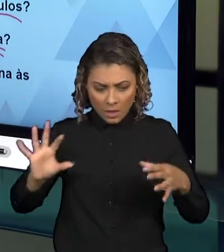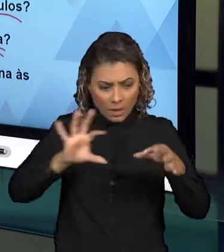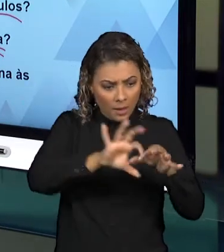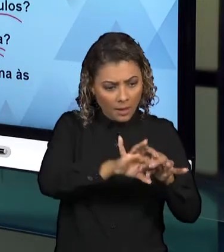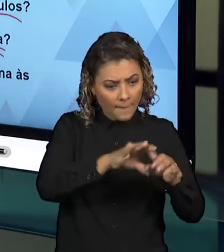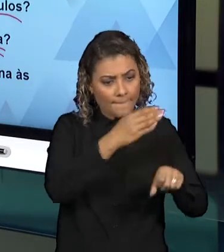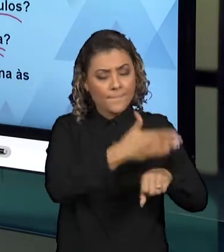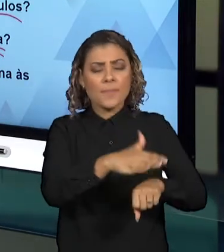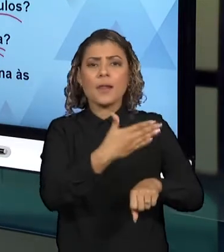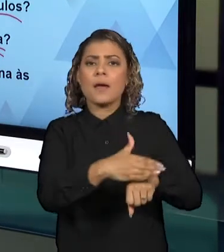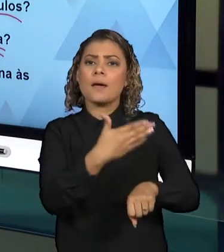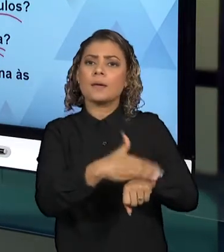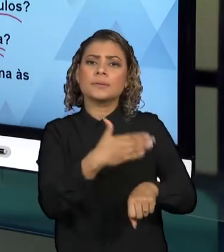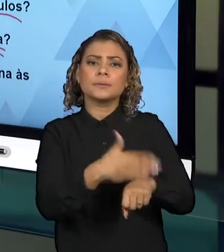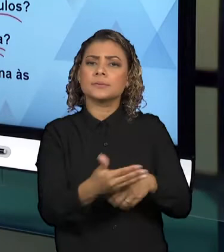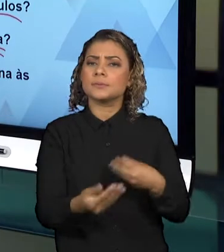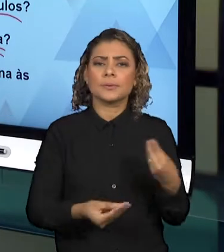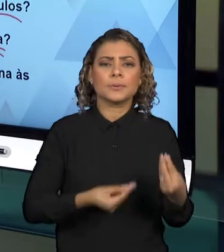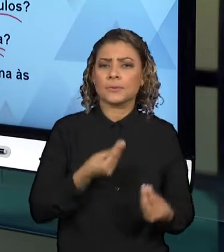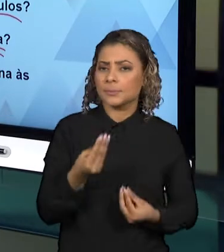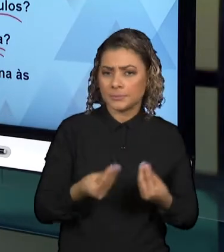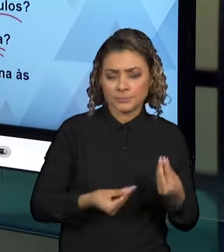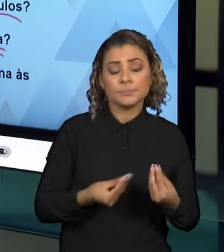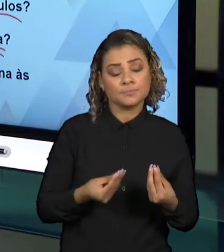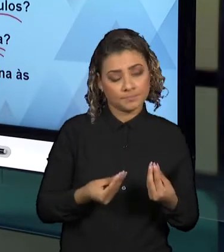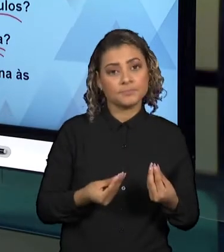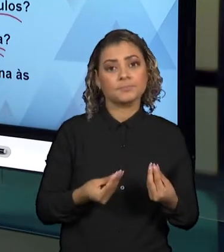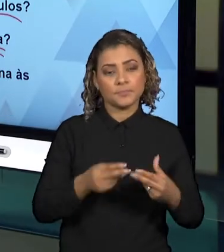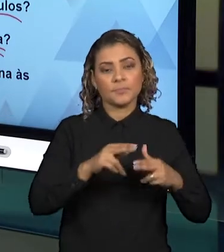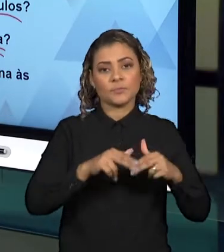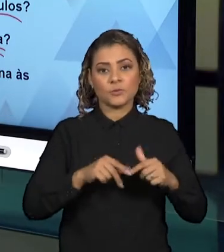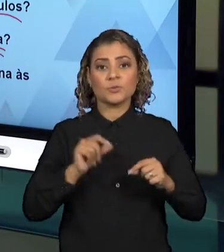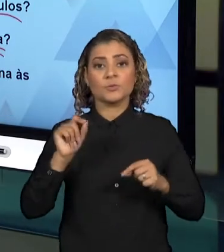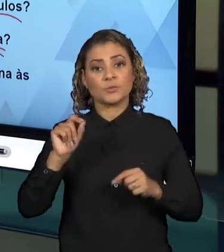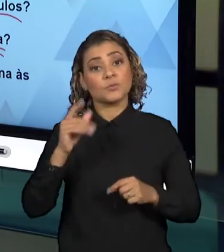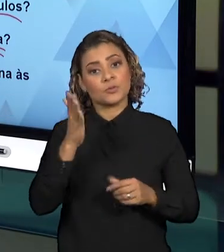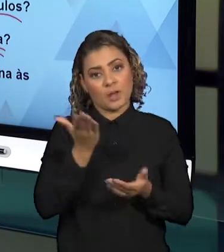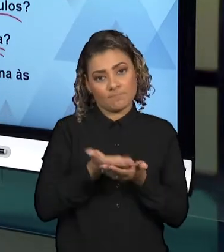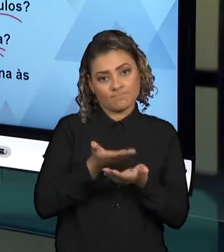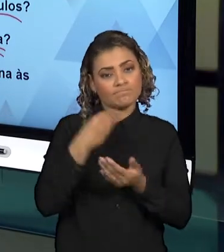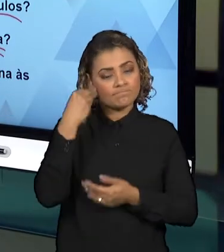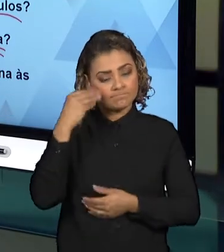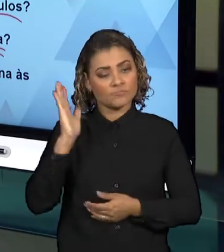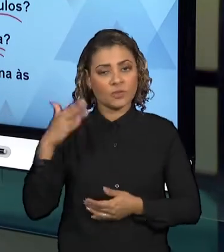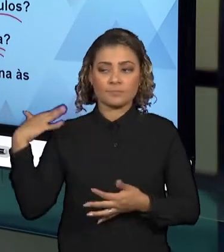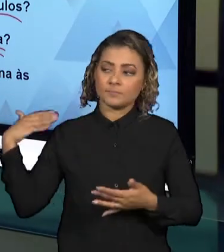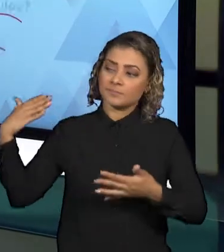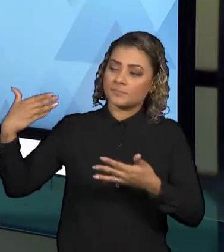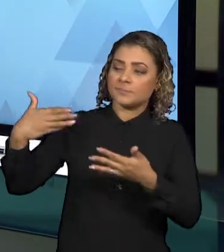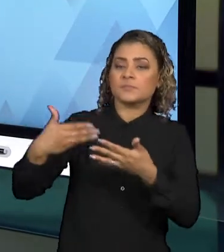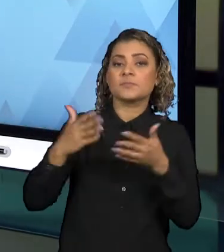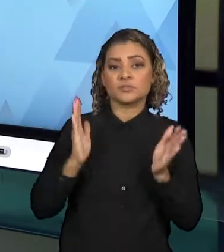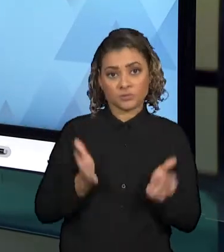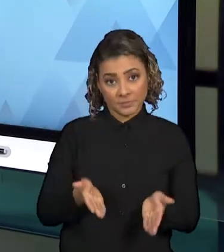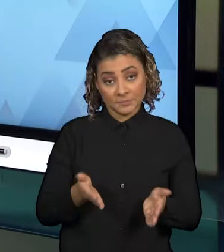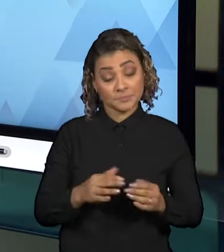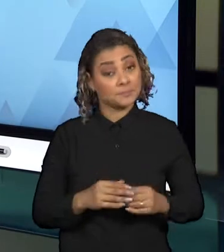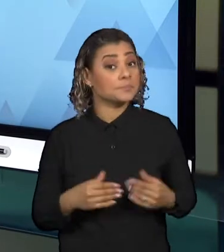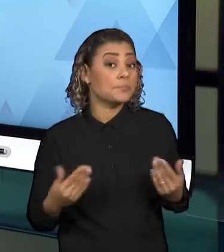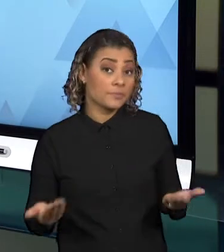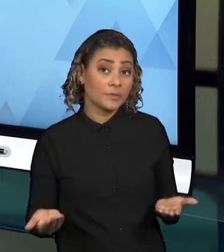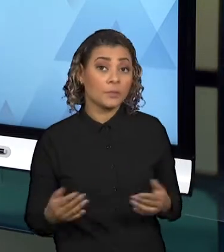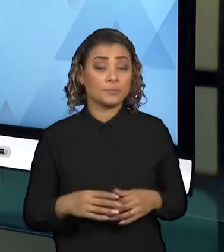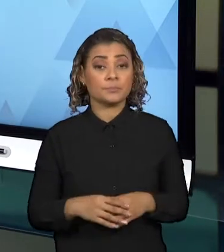você consegue relacionar com algumas teorias que você já estudou no decorrer do curso. Pois bem,